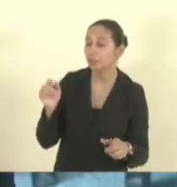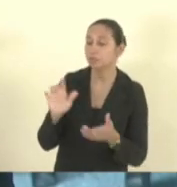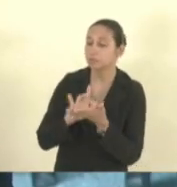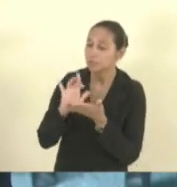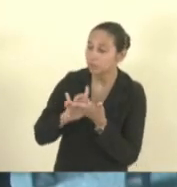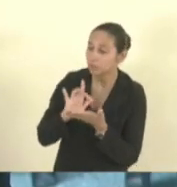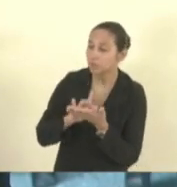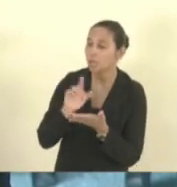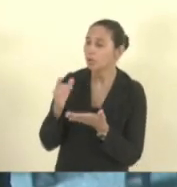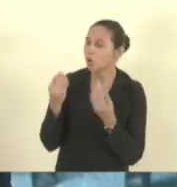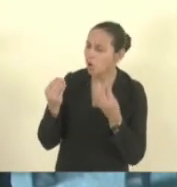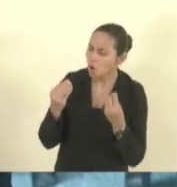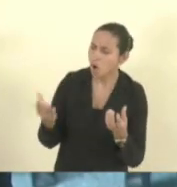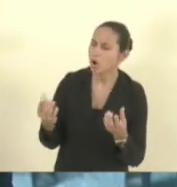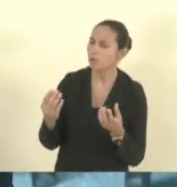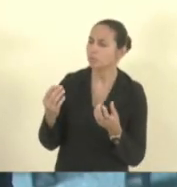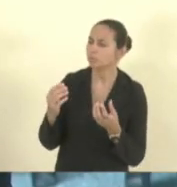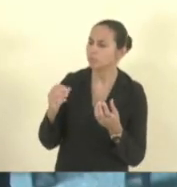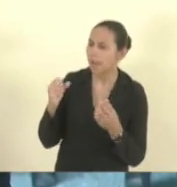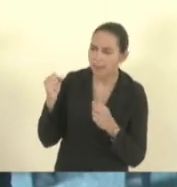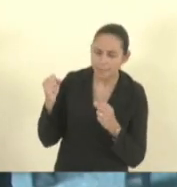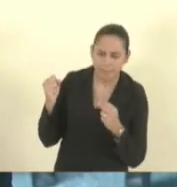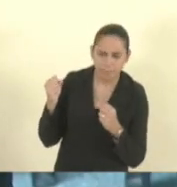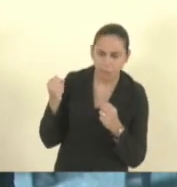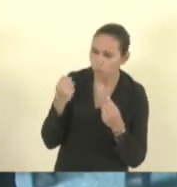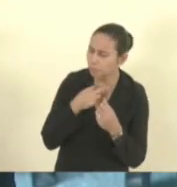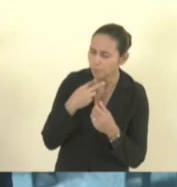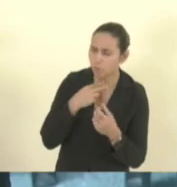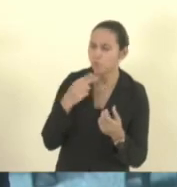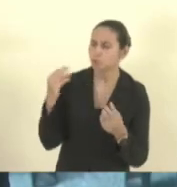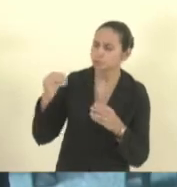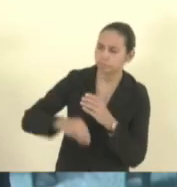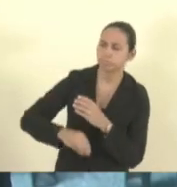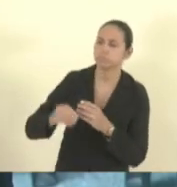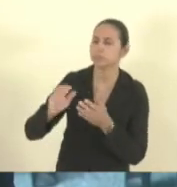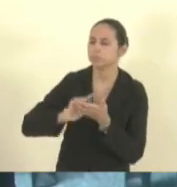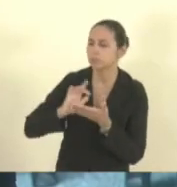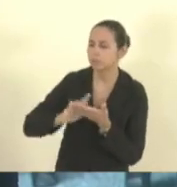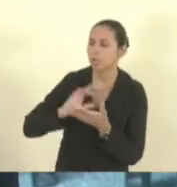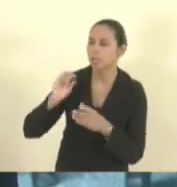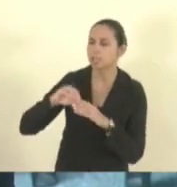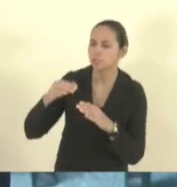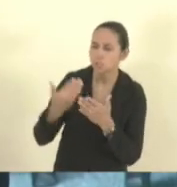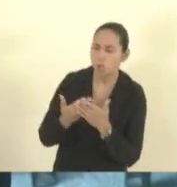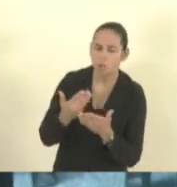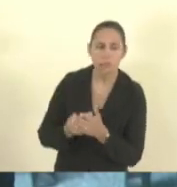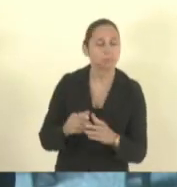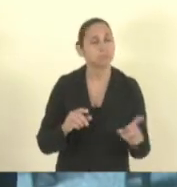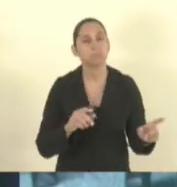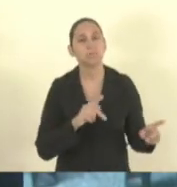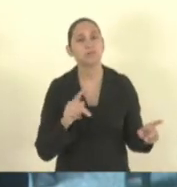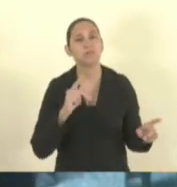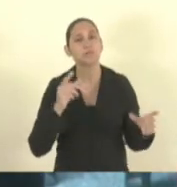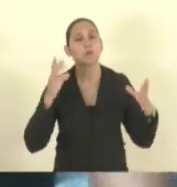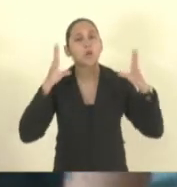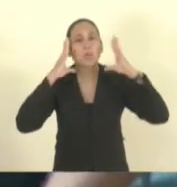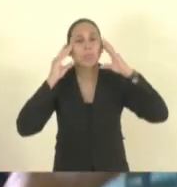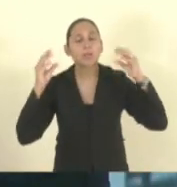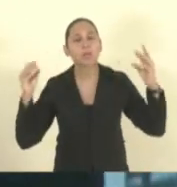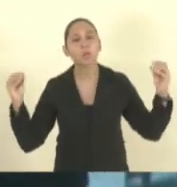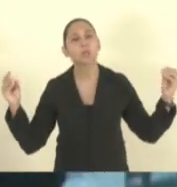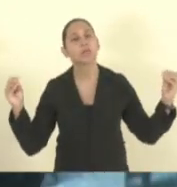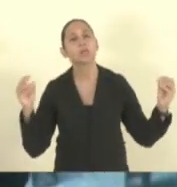irresponsáveis deixar seu filho vir com o celular para a escola nem isso eles fizeram para eles estava tranquilo foi uma maravilha